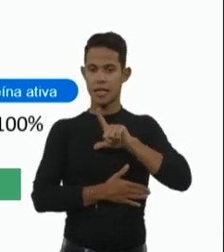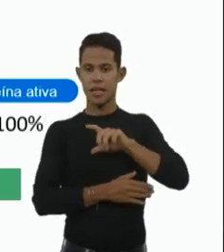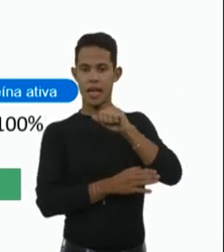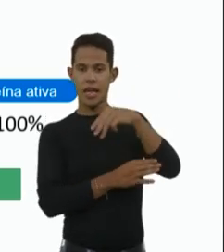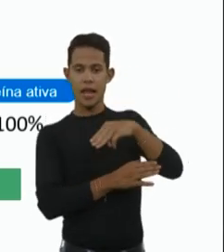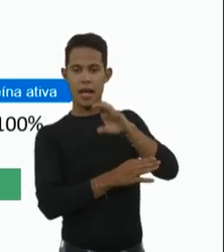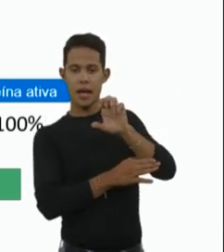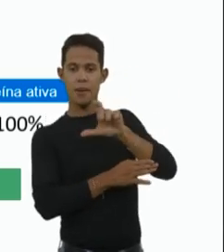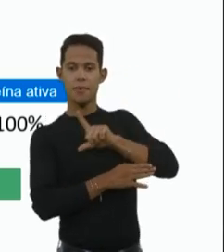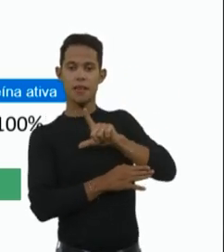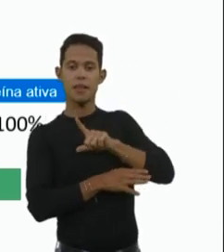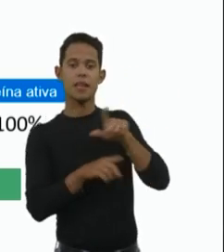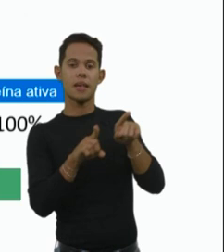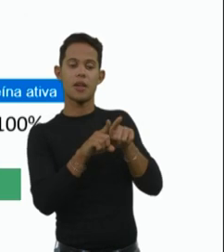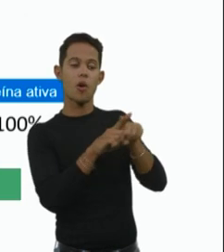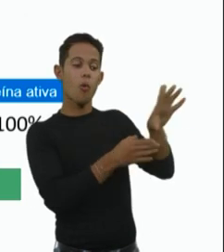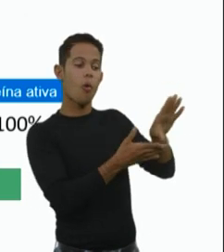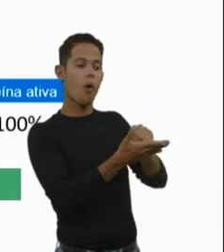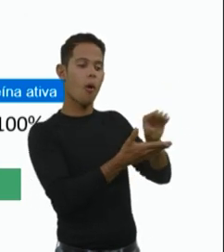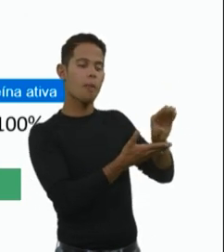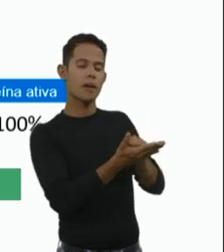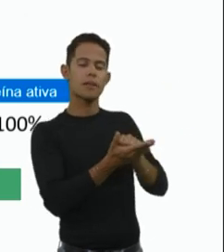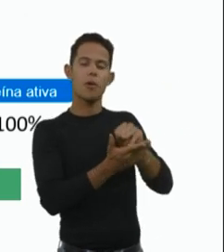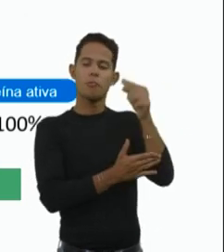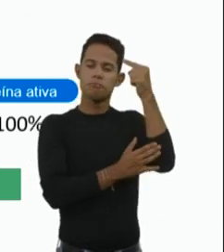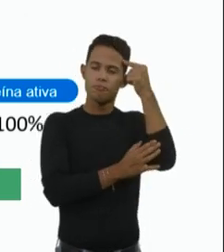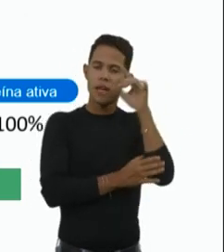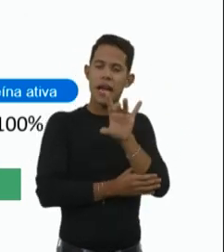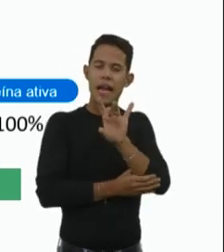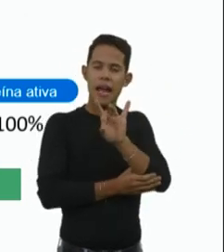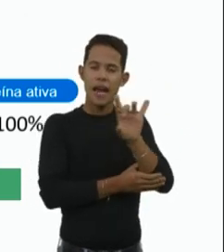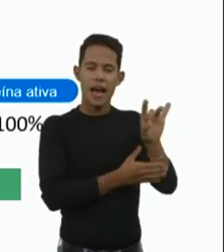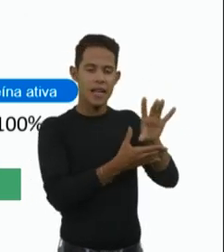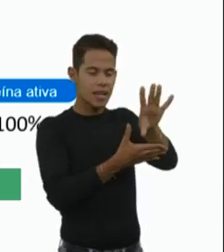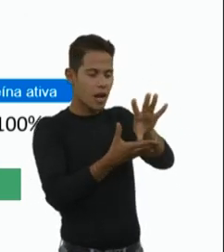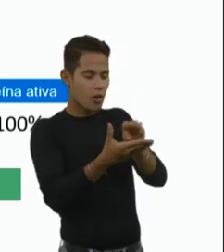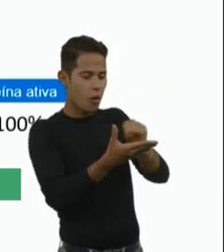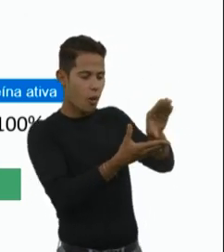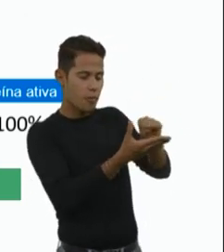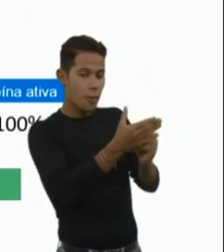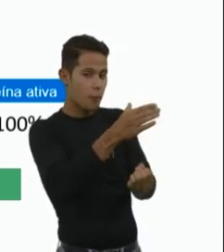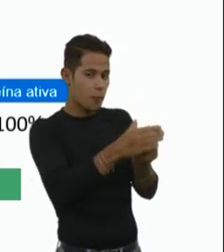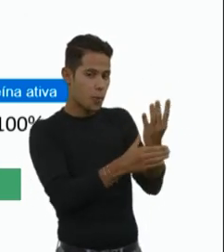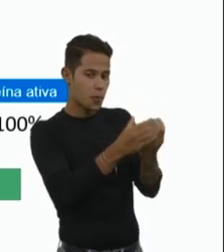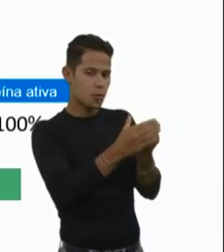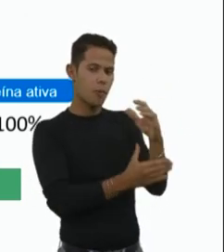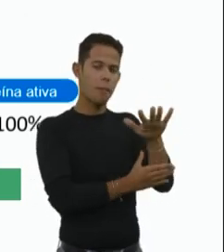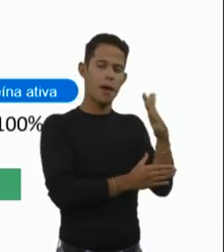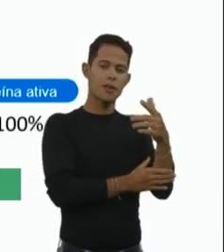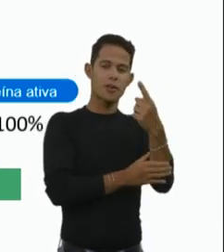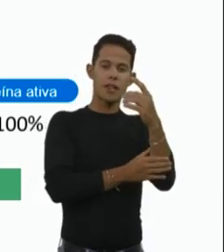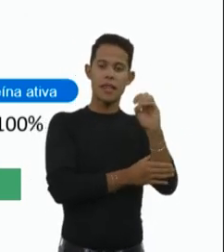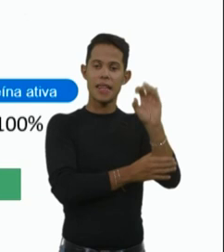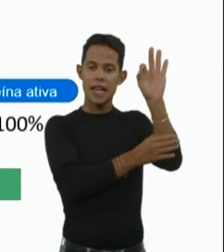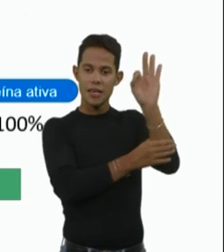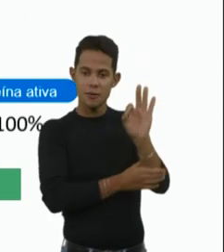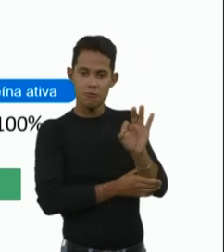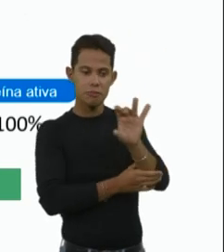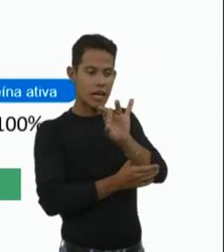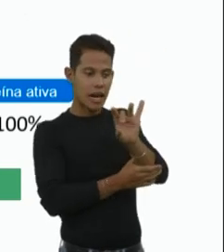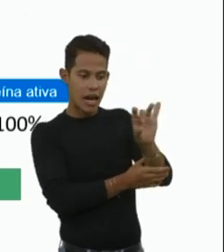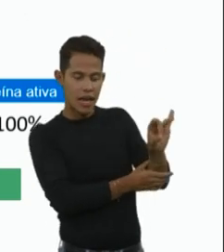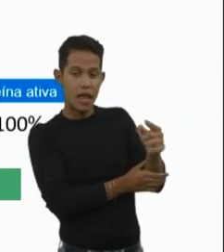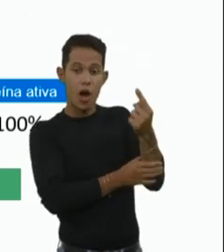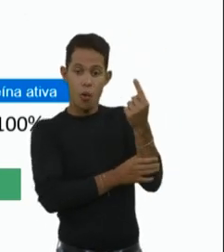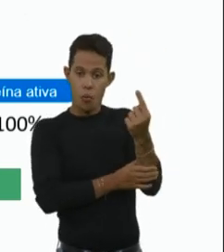SMN2. Então, se eu pensar que cada cópia de SMN2 ela produz em torno de 10%, uma cópia só